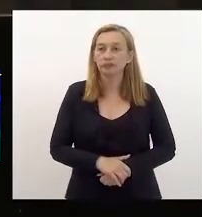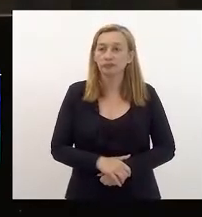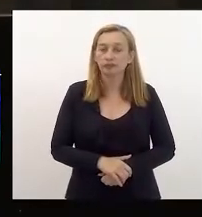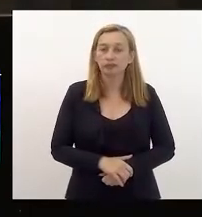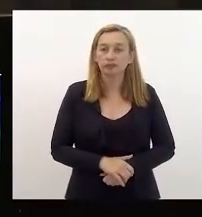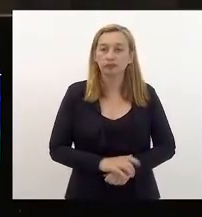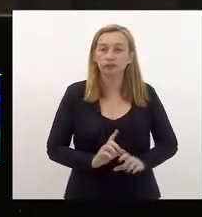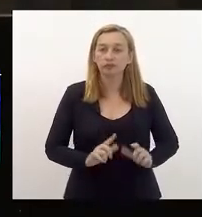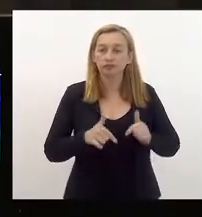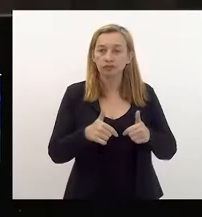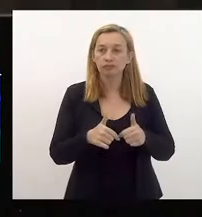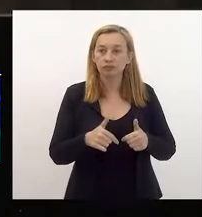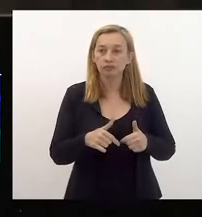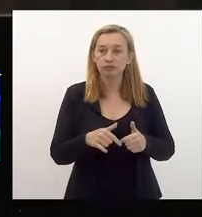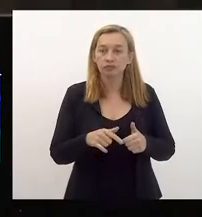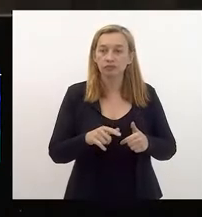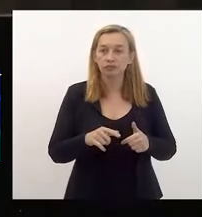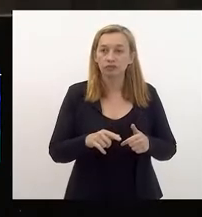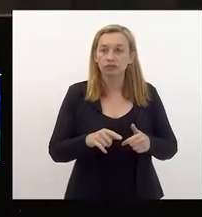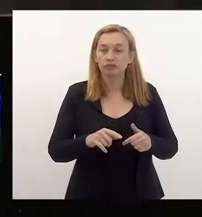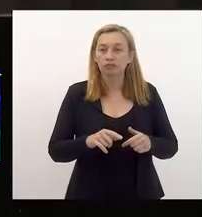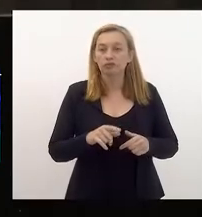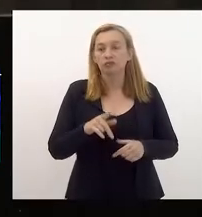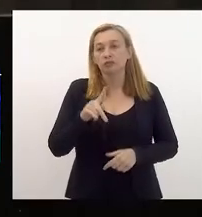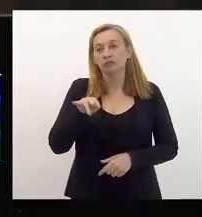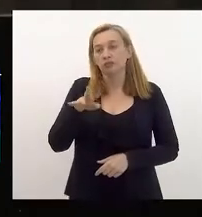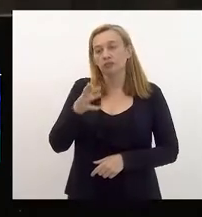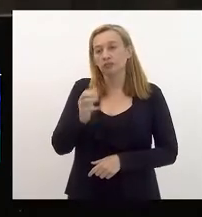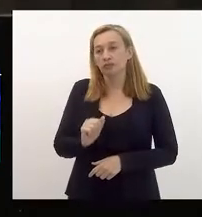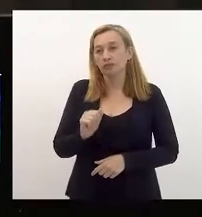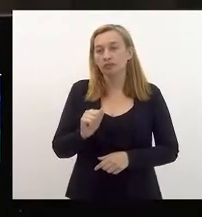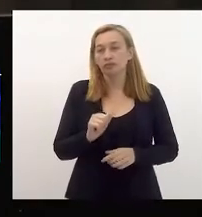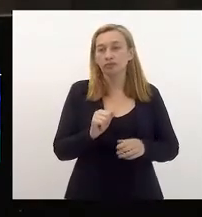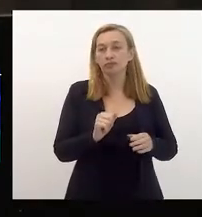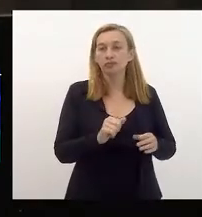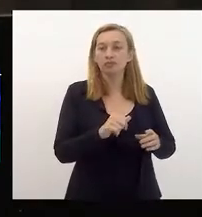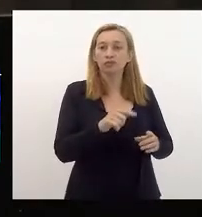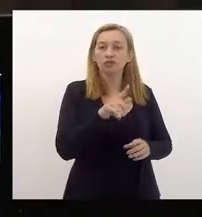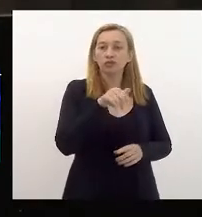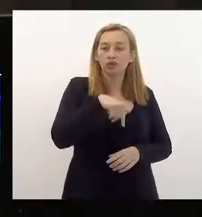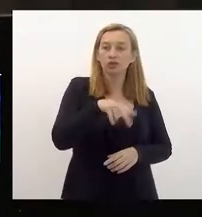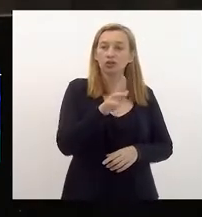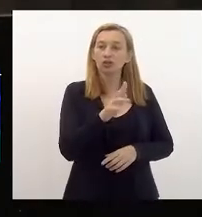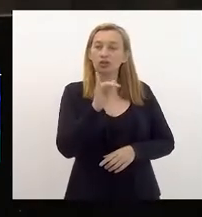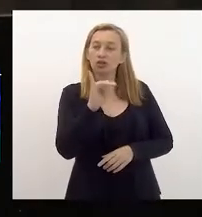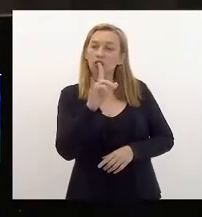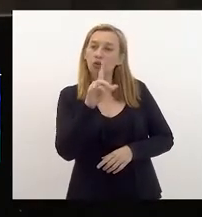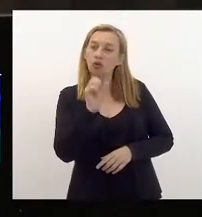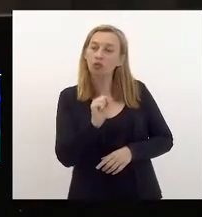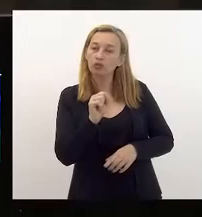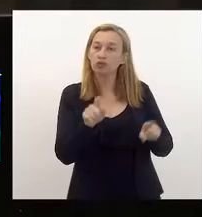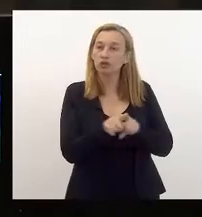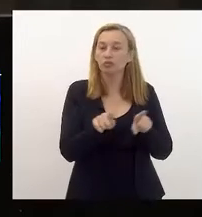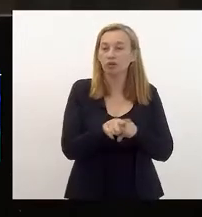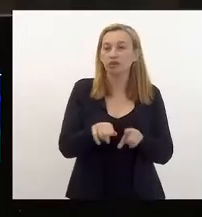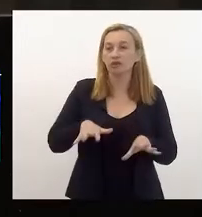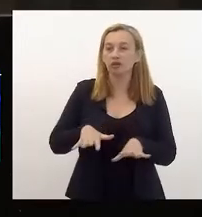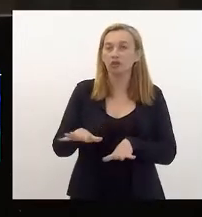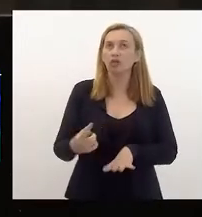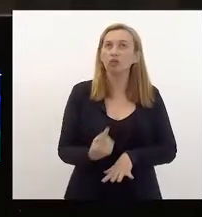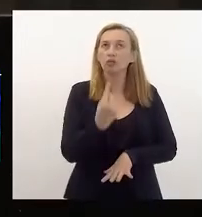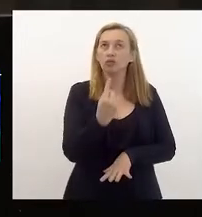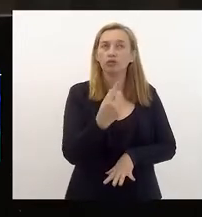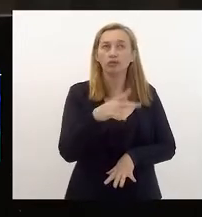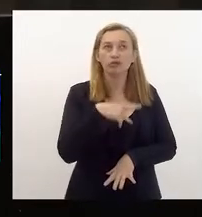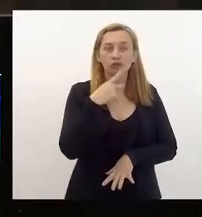ações ou programas voltados para quilombos e favelas. as únicas vezes em que há menção de